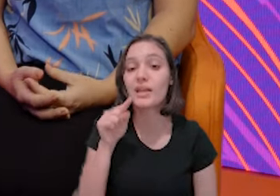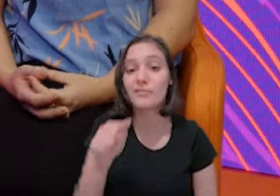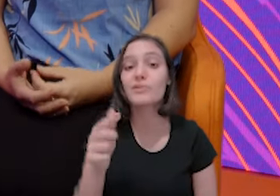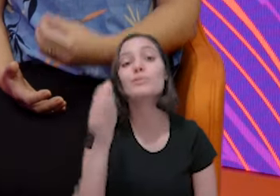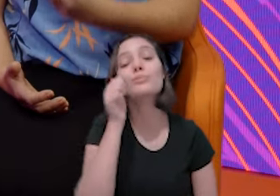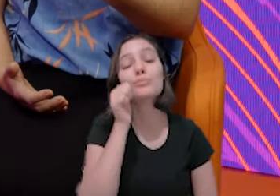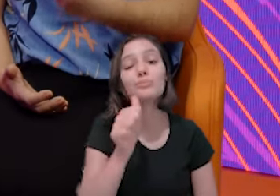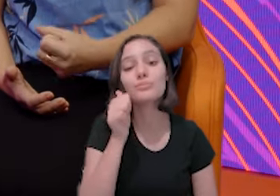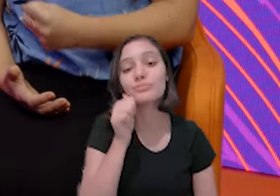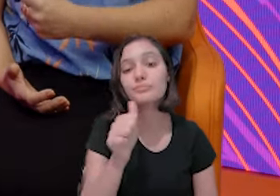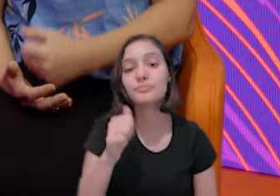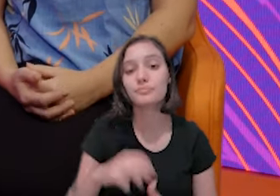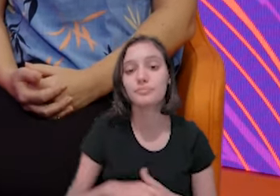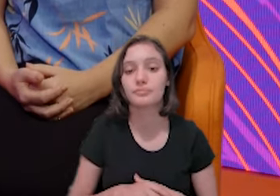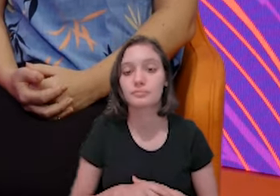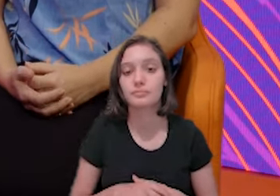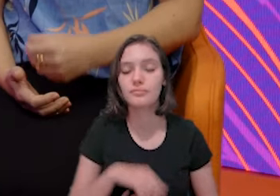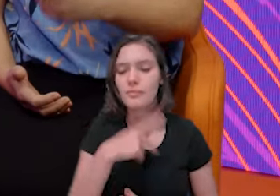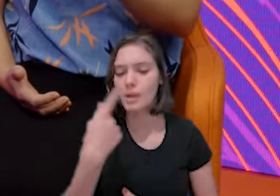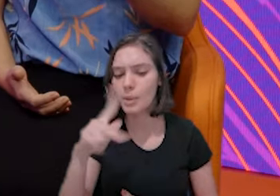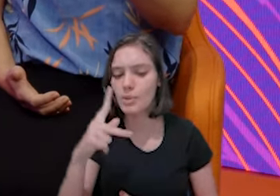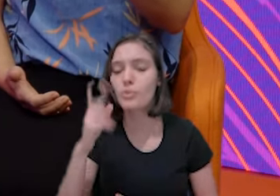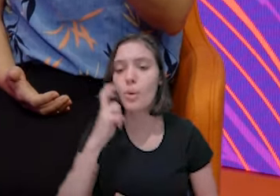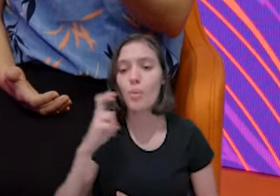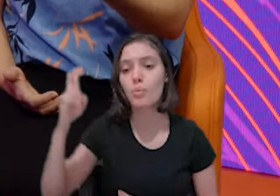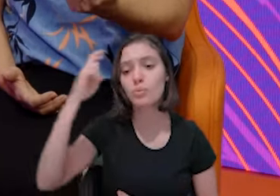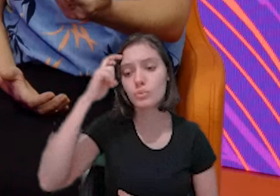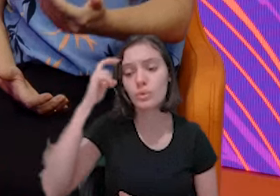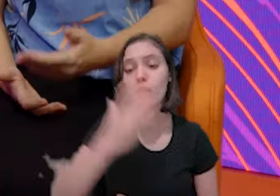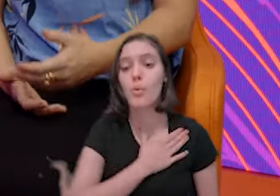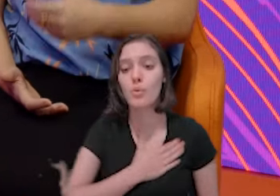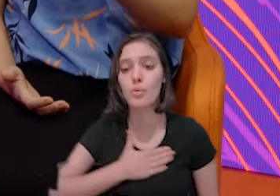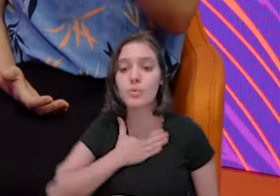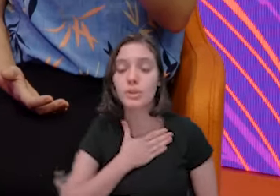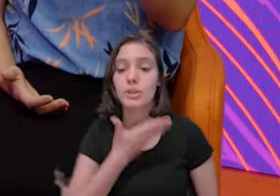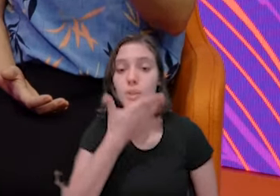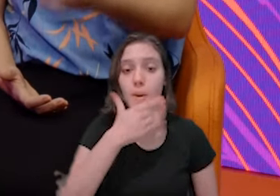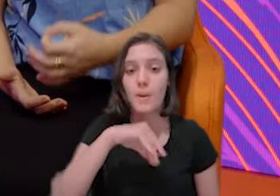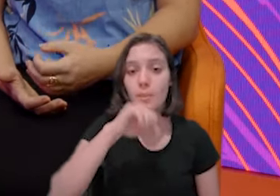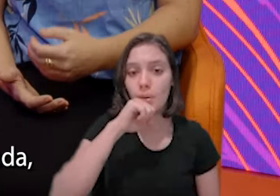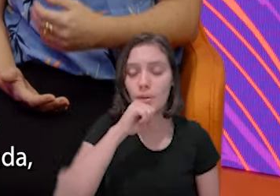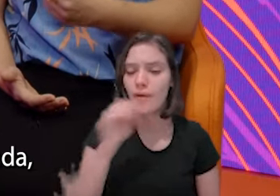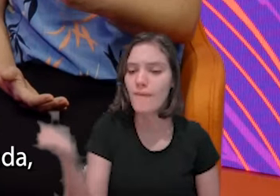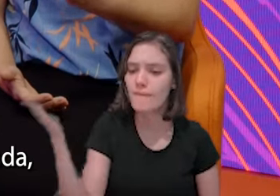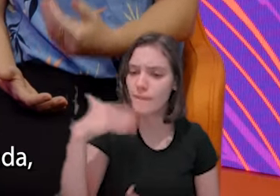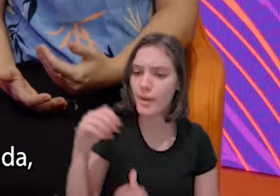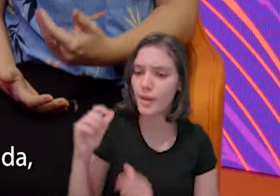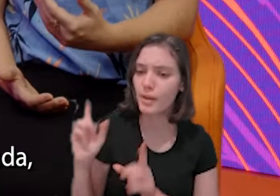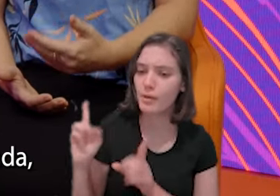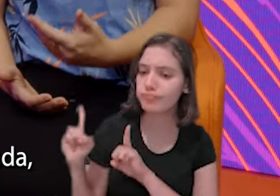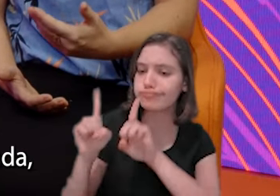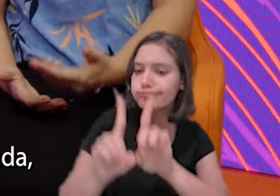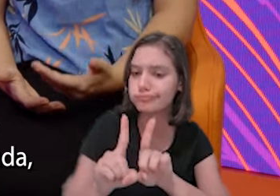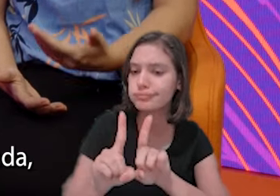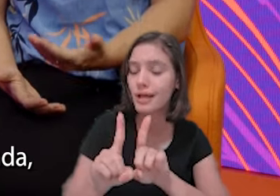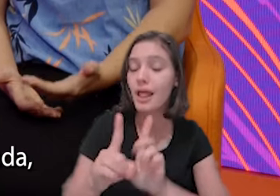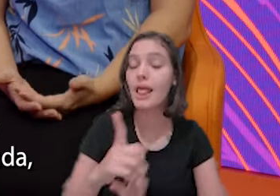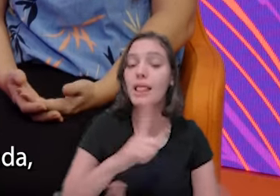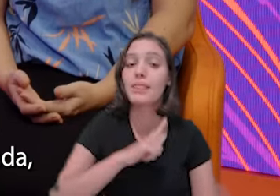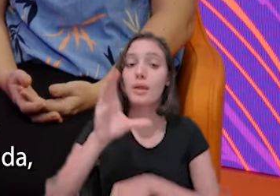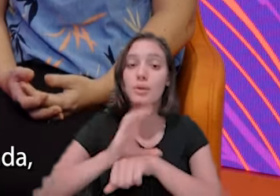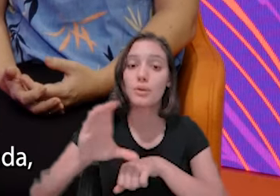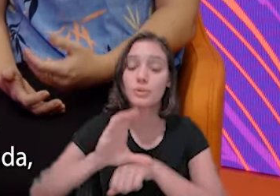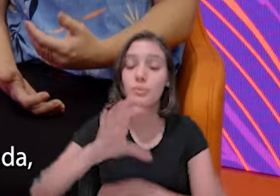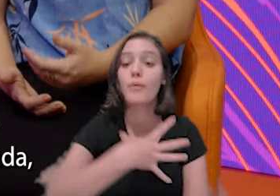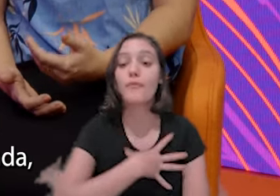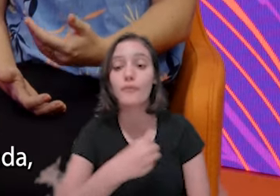marido viesse junto, traz ele para o curso. E tem curso, inclusive, para filhos, para as escolas. Não deixe de ter o Sebrae perto de